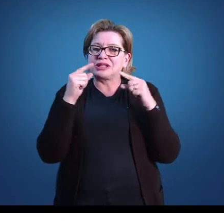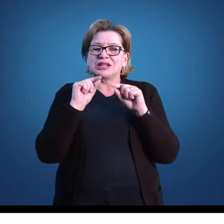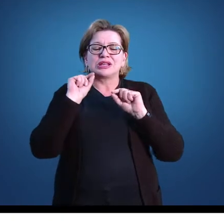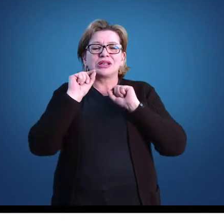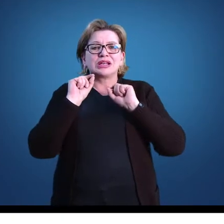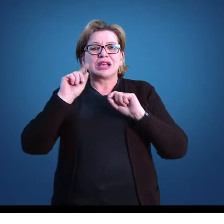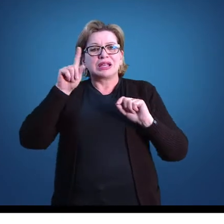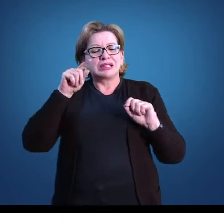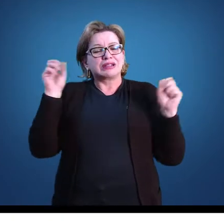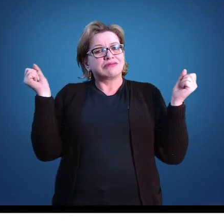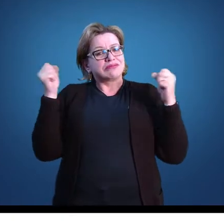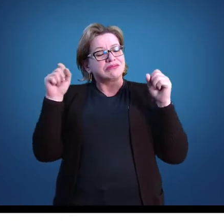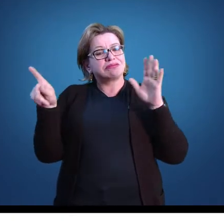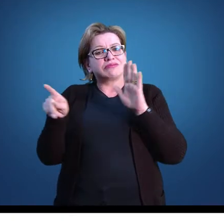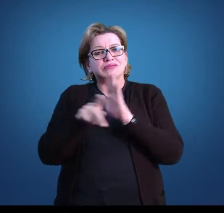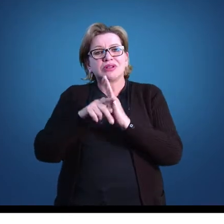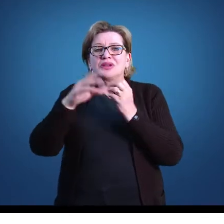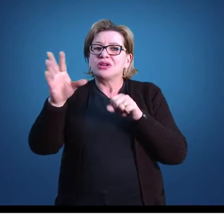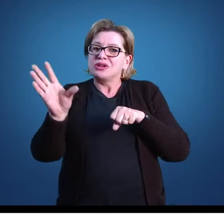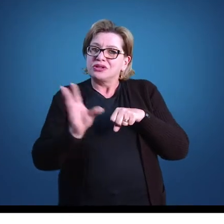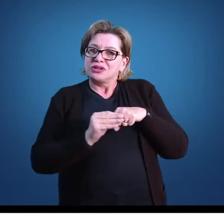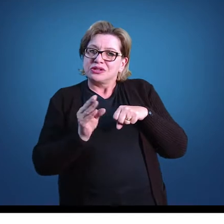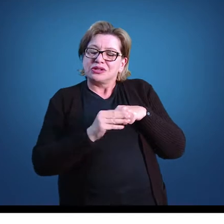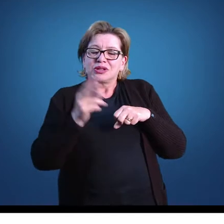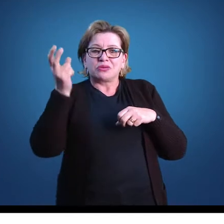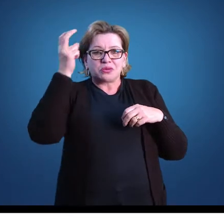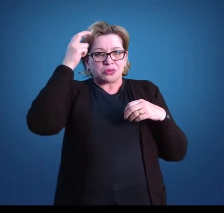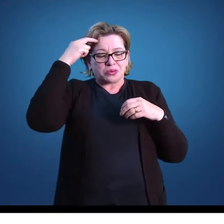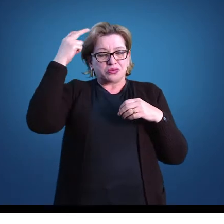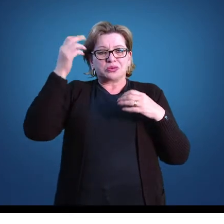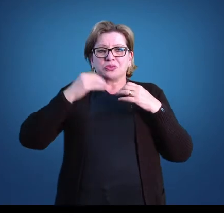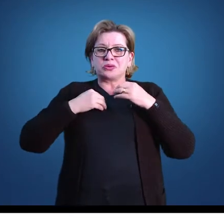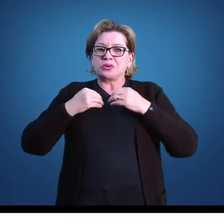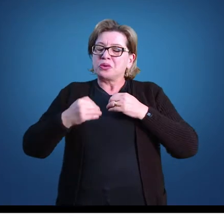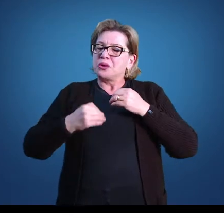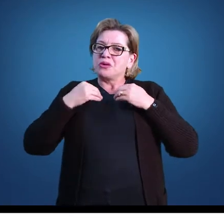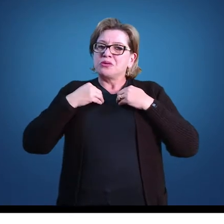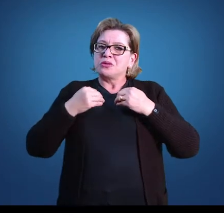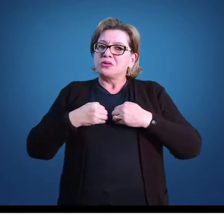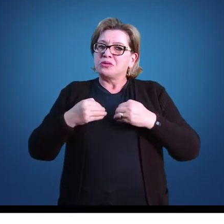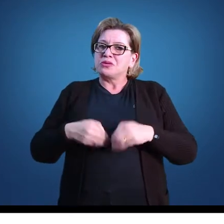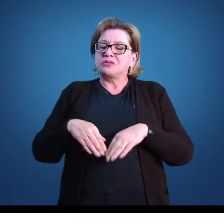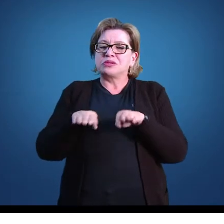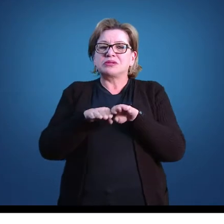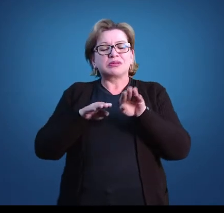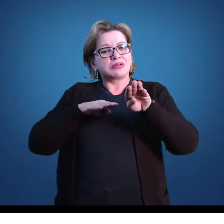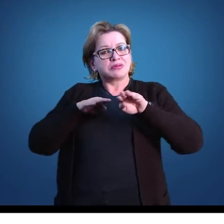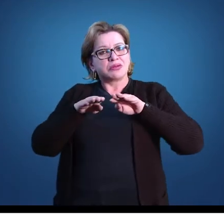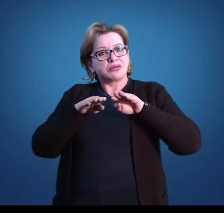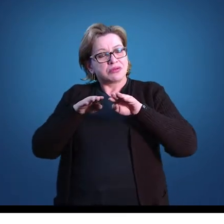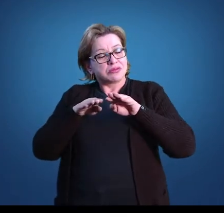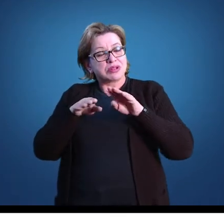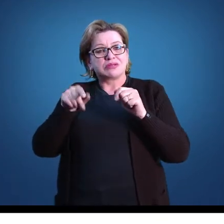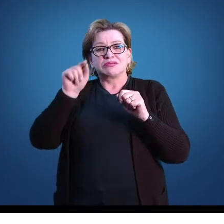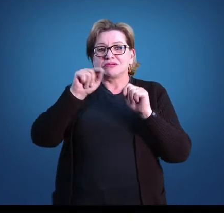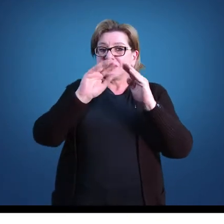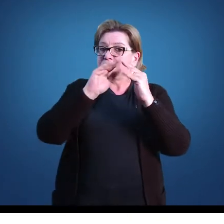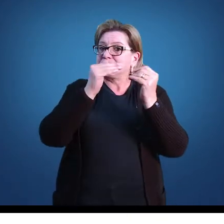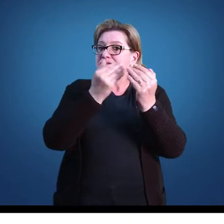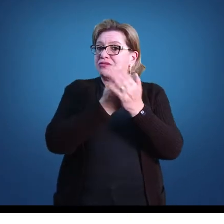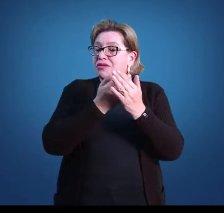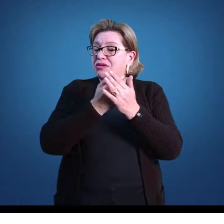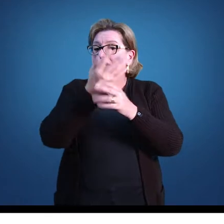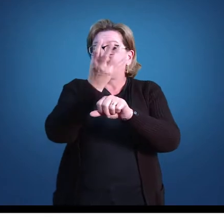física como uma área de conhecimento da cultura corporal, de movimento, e a educação física escolar como uma disciplina que